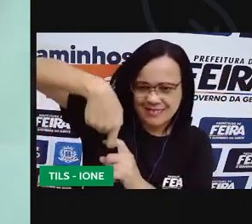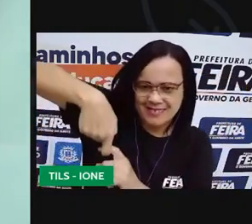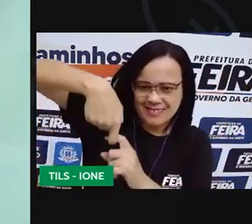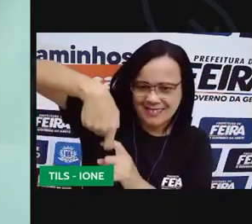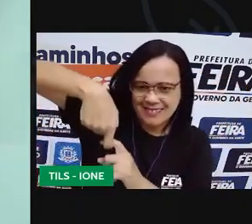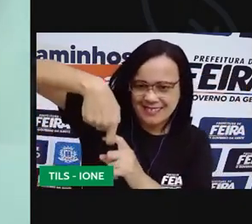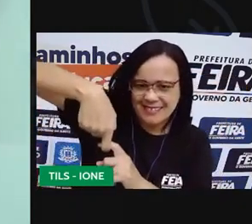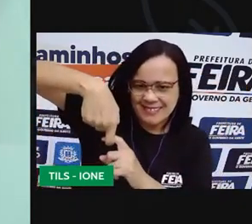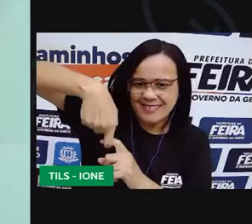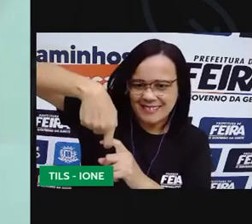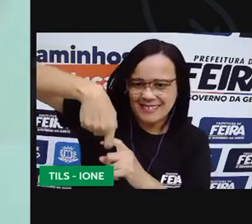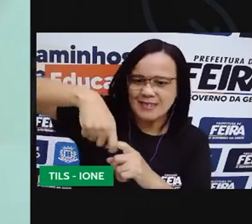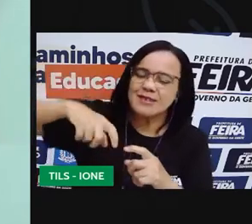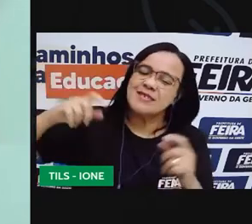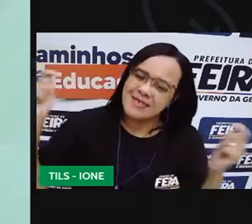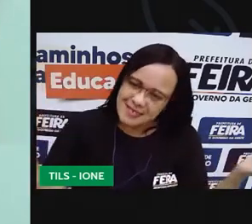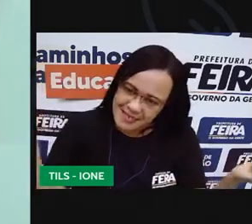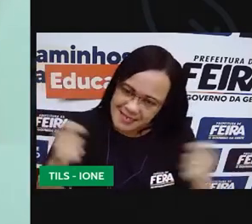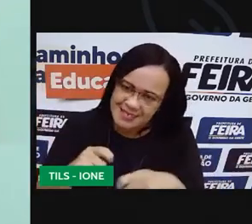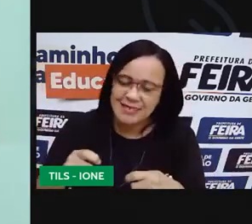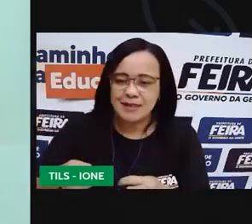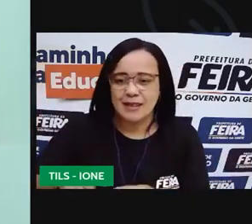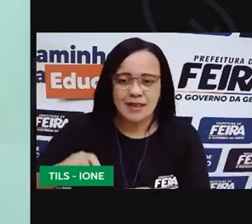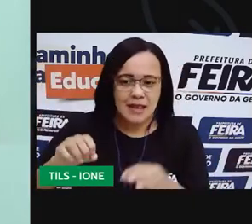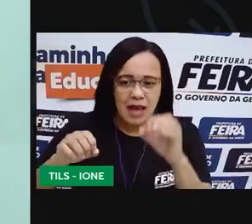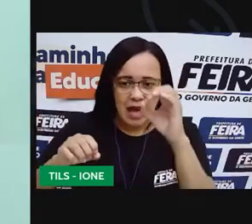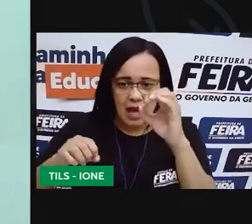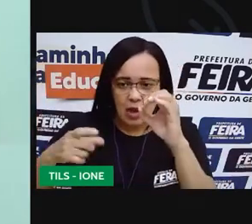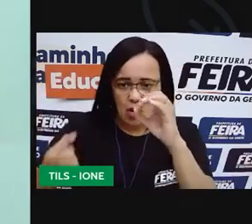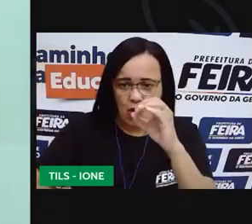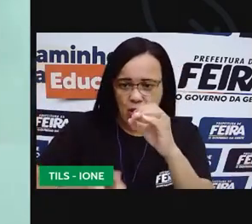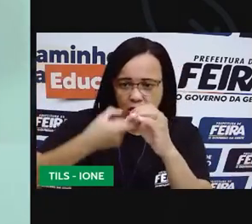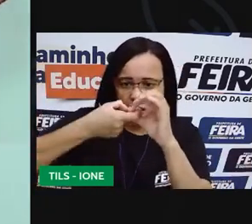nas argolas que estão presas em cada peixinho.